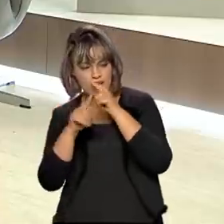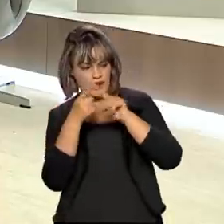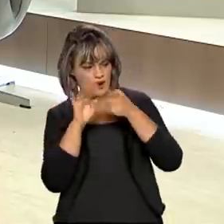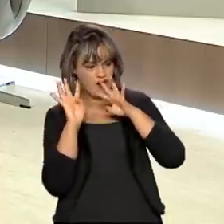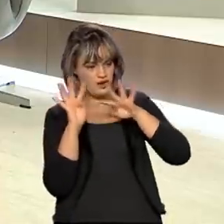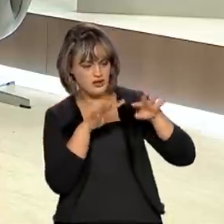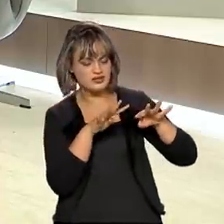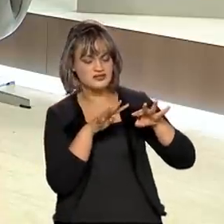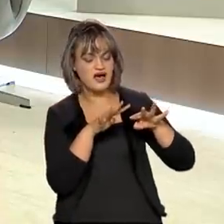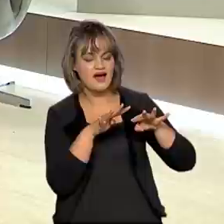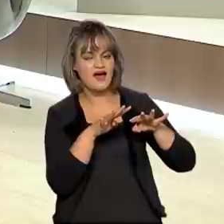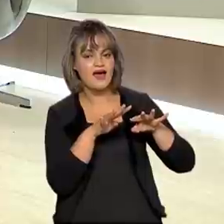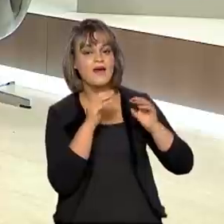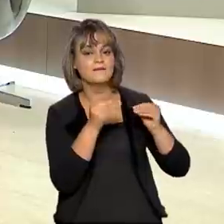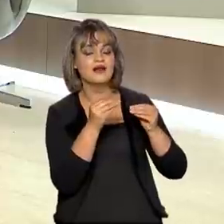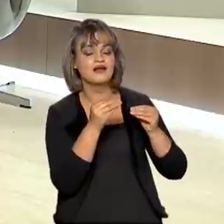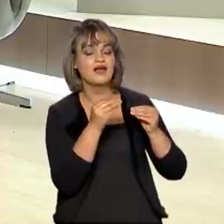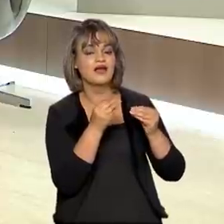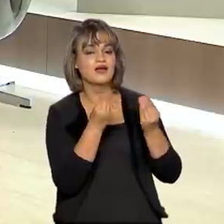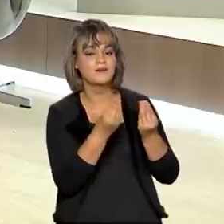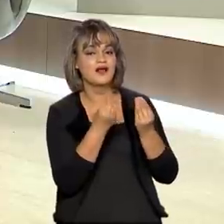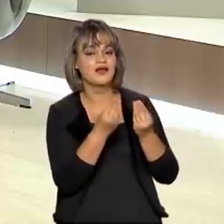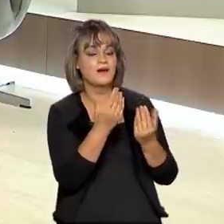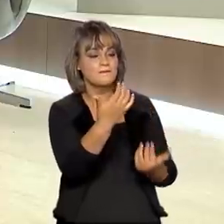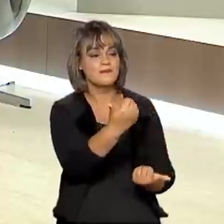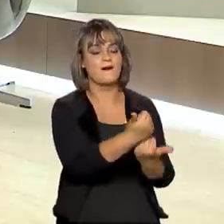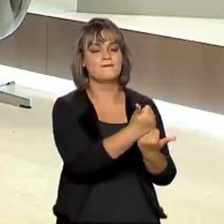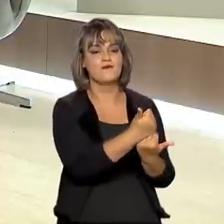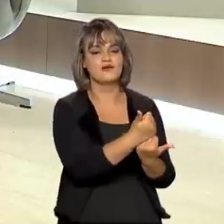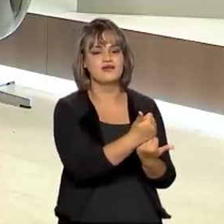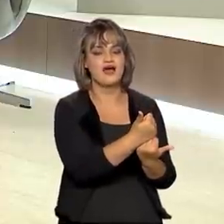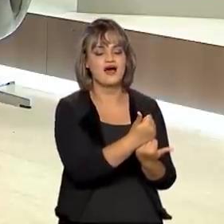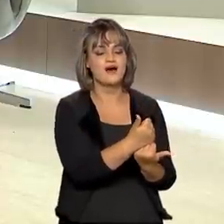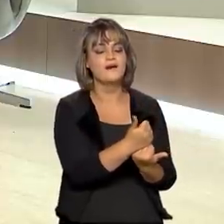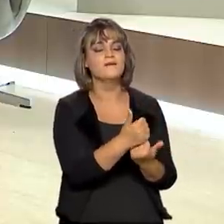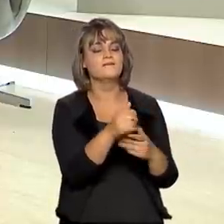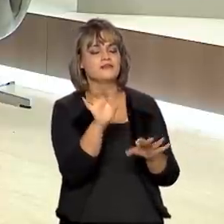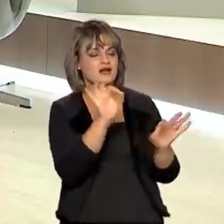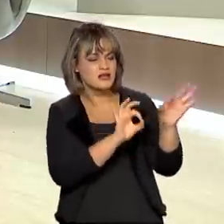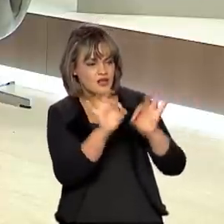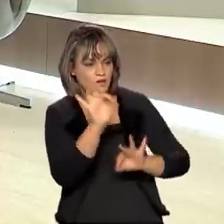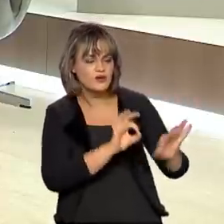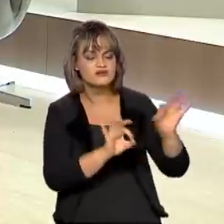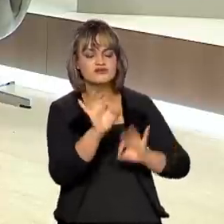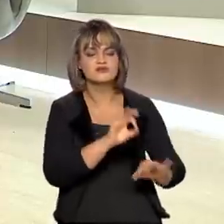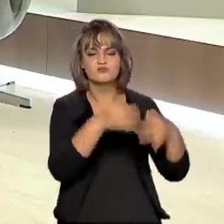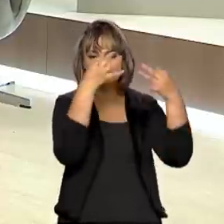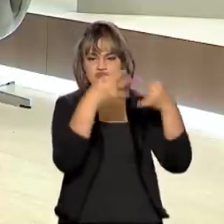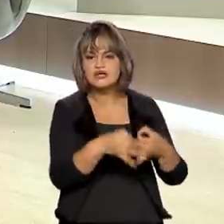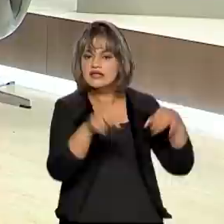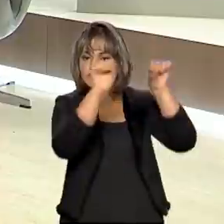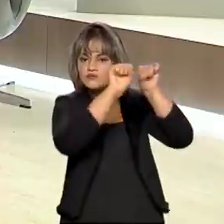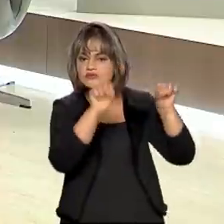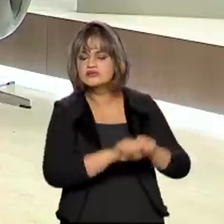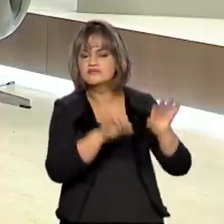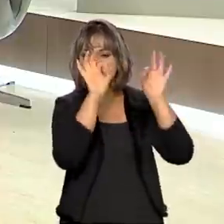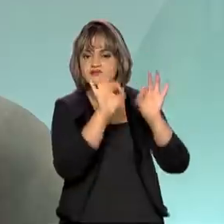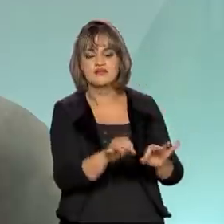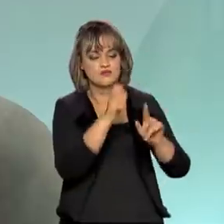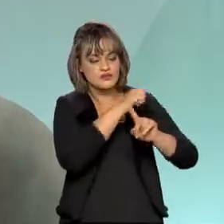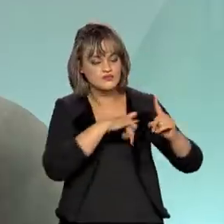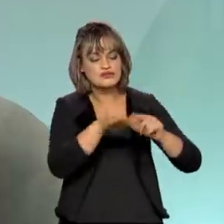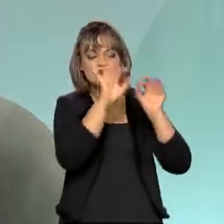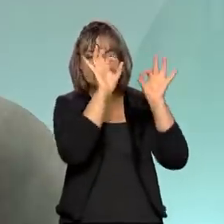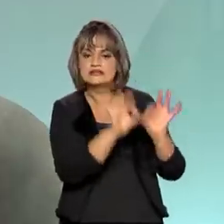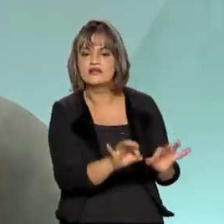ela veio dar essa roupagem, esse interesse sistêmico de toda a sociedade para que aquelas ações